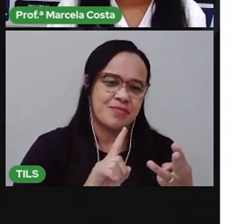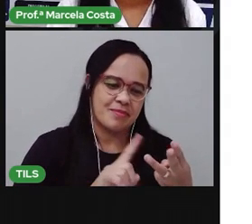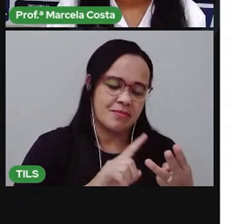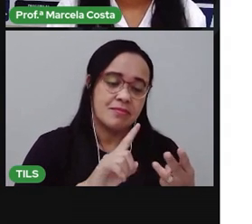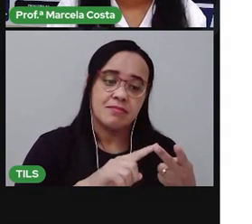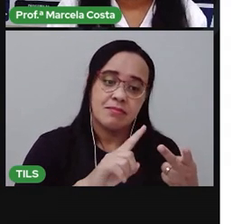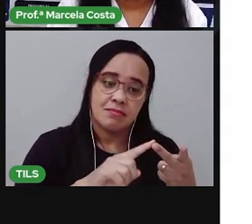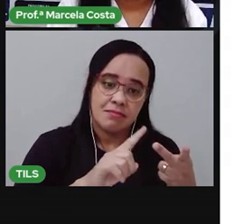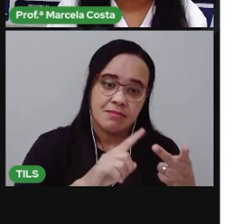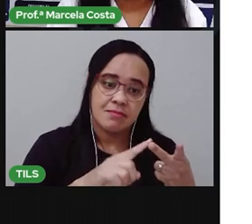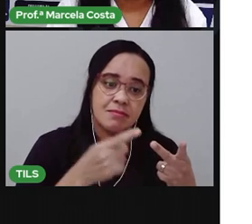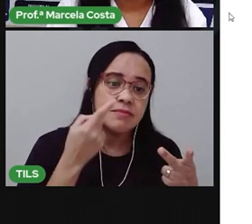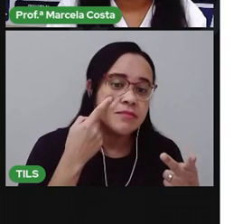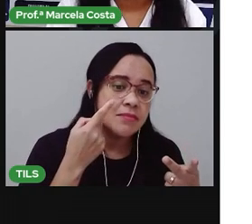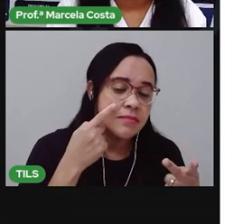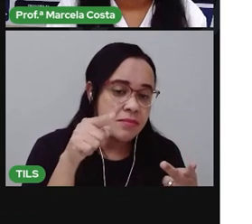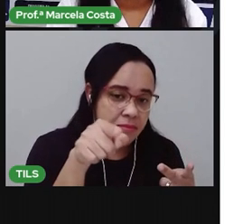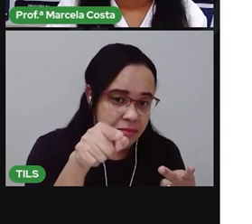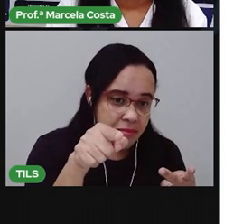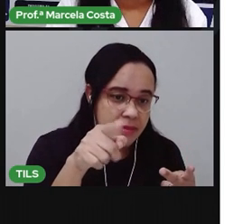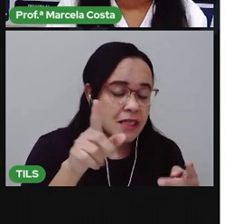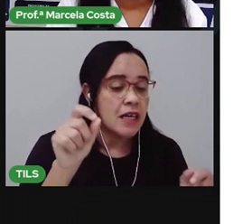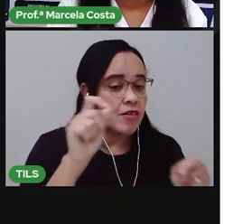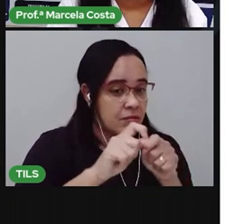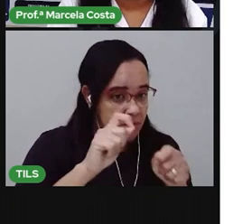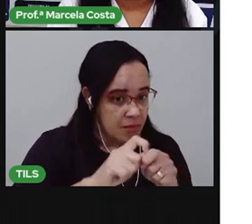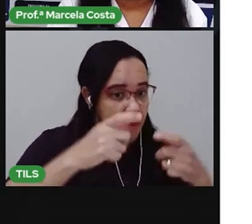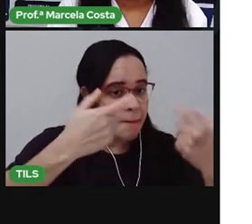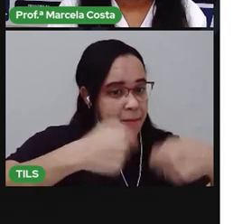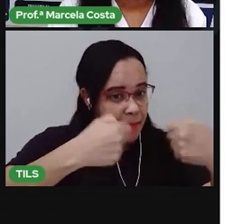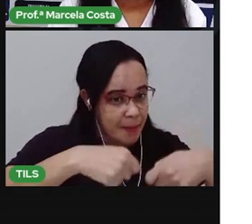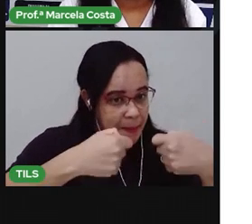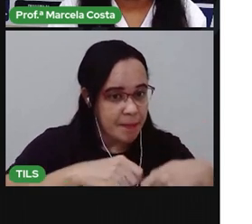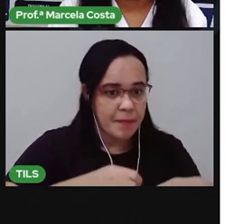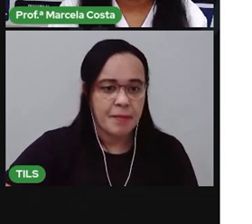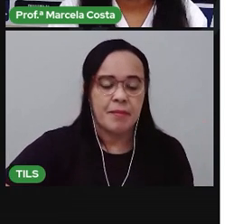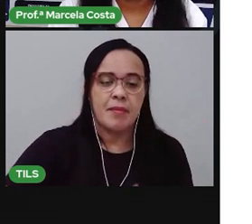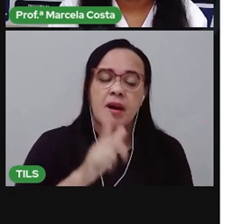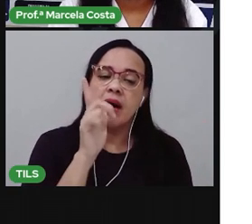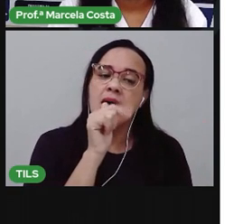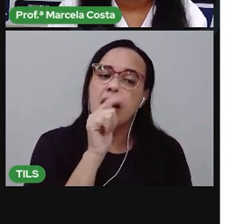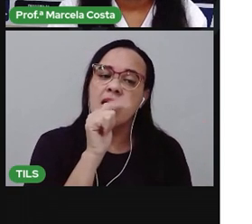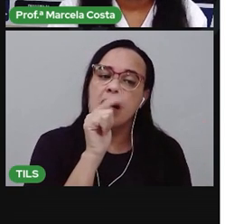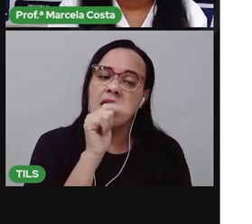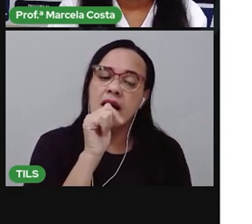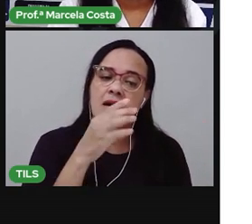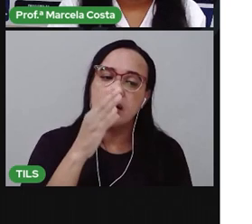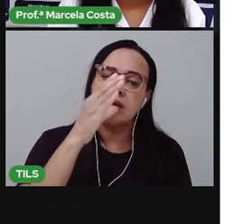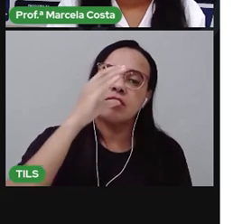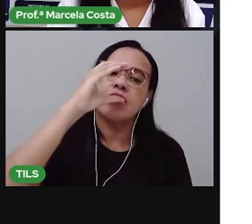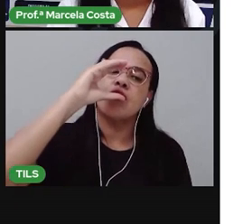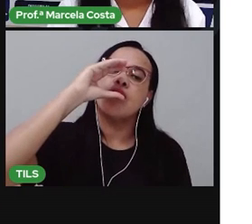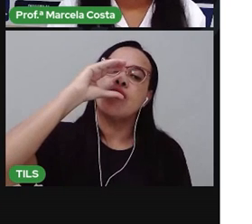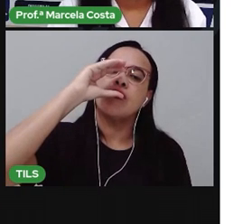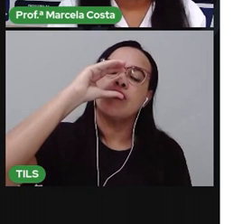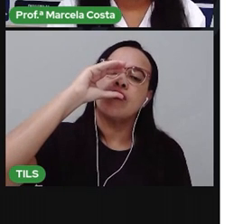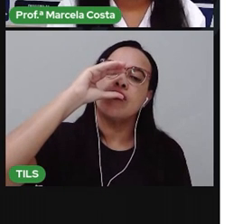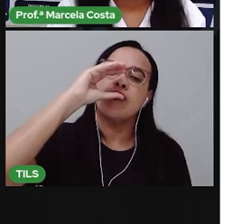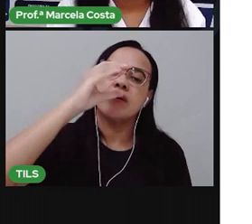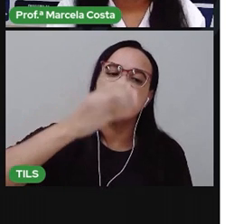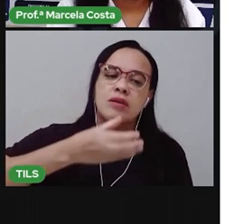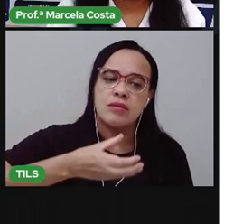Olha a outra ação. Beber água. Ó! Uma